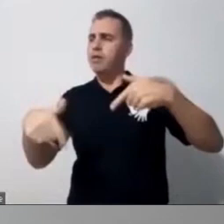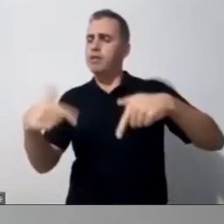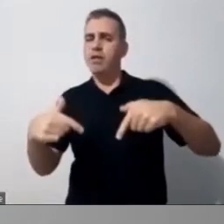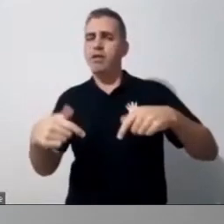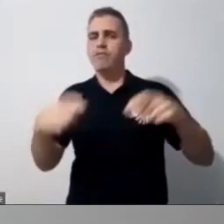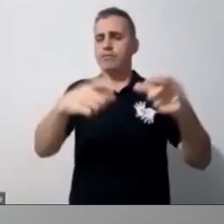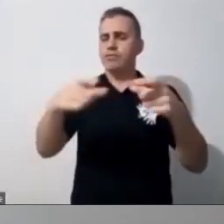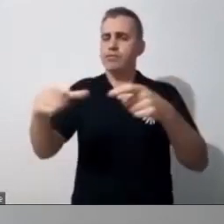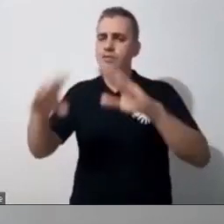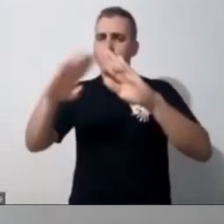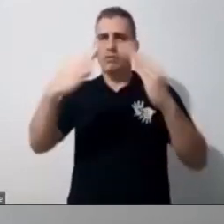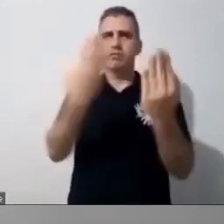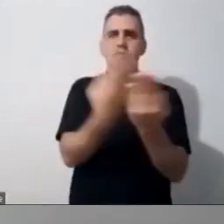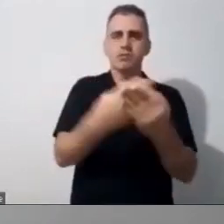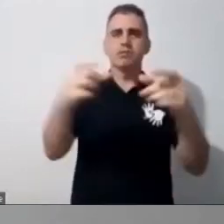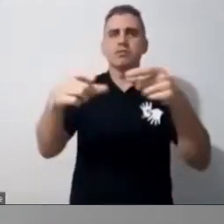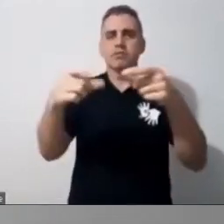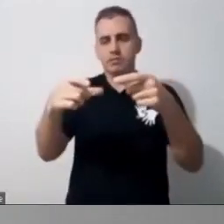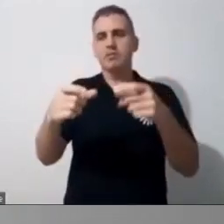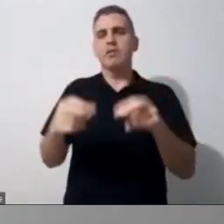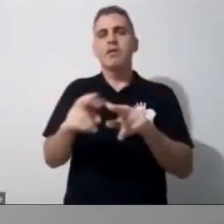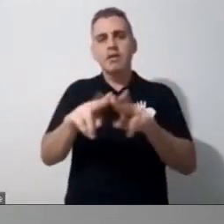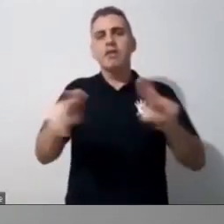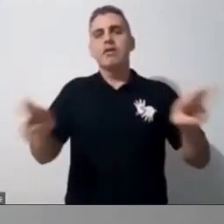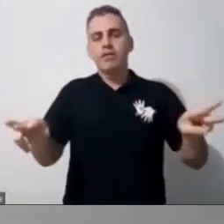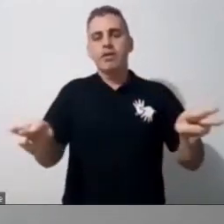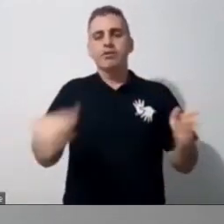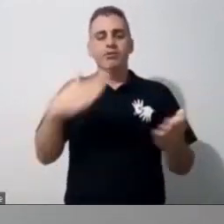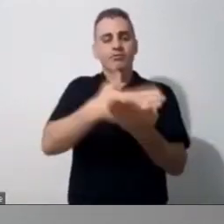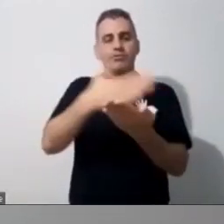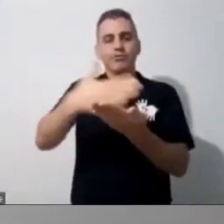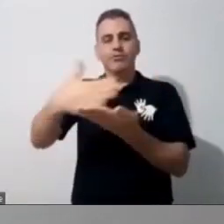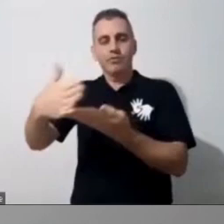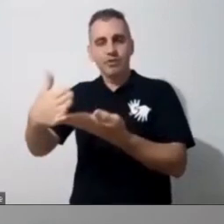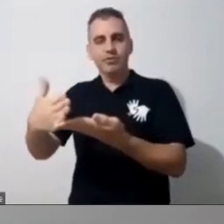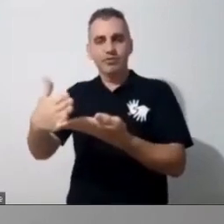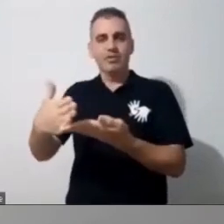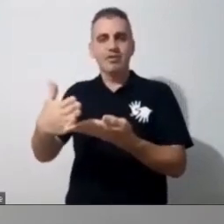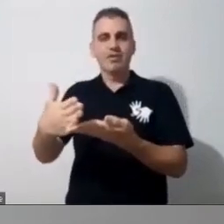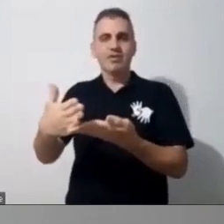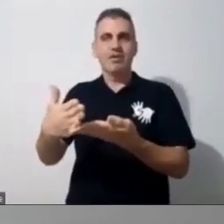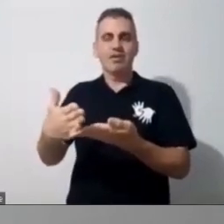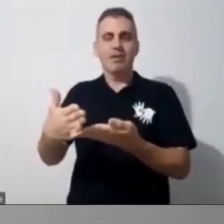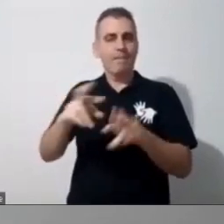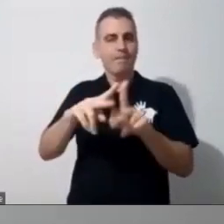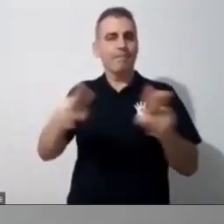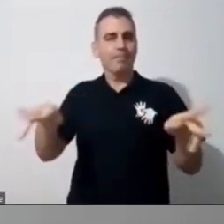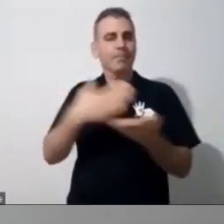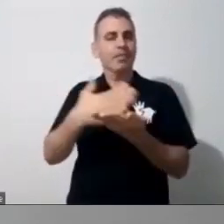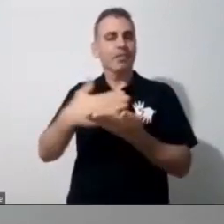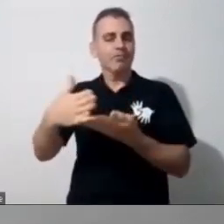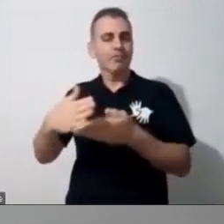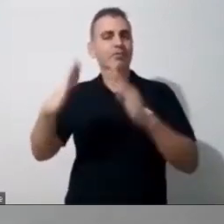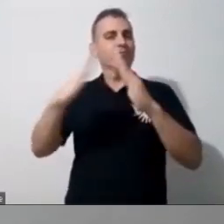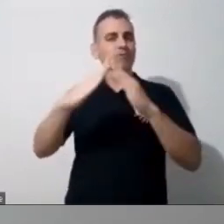ou lá na tua escola, é diferente de tu dividir o espaço da tua casa, do teu lar, né? Dos momentos,